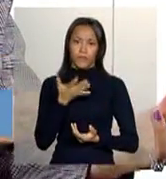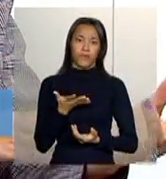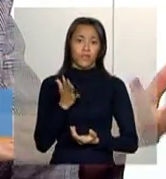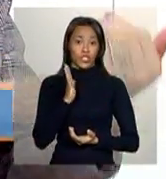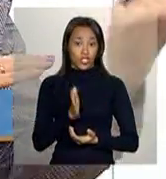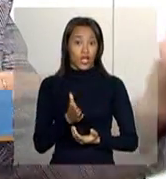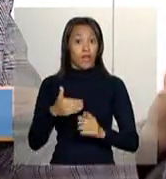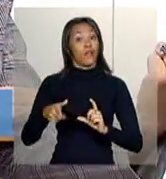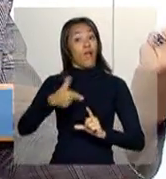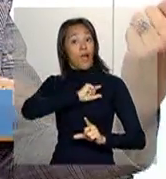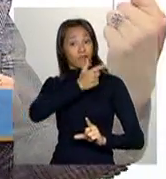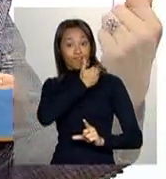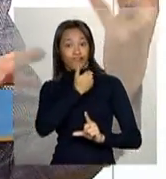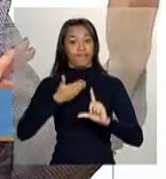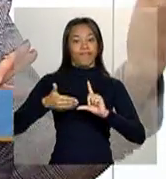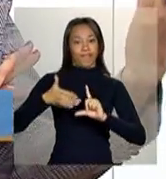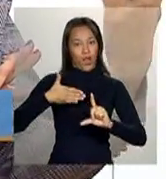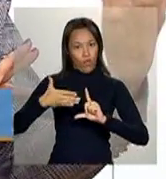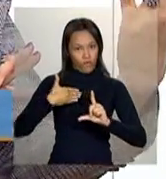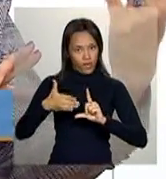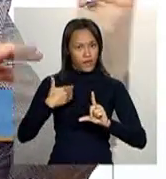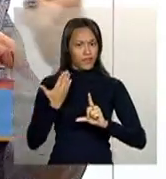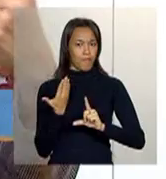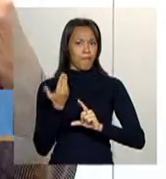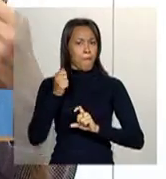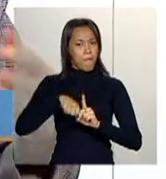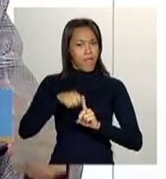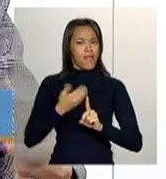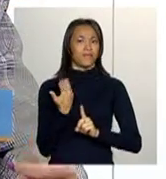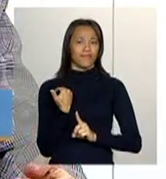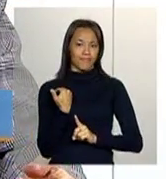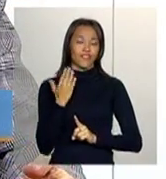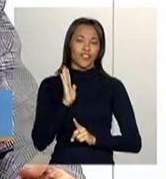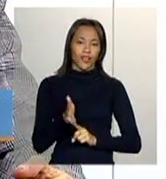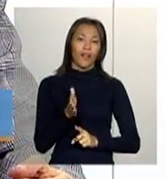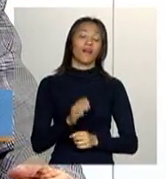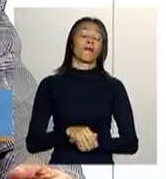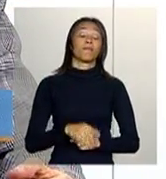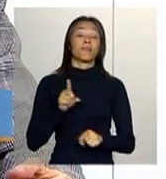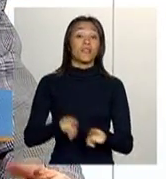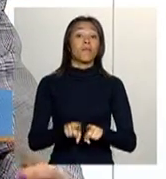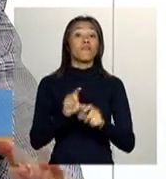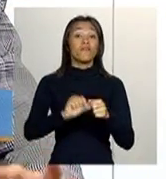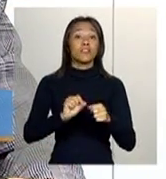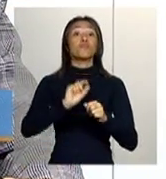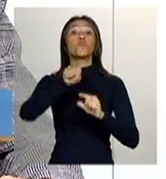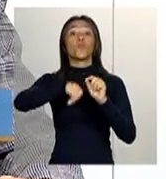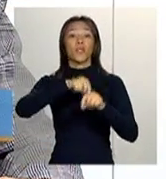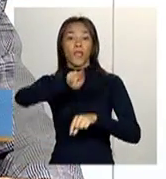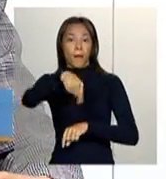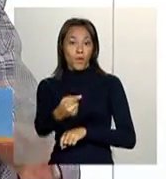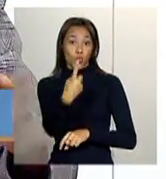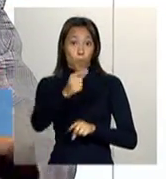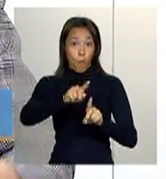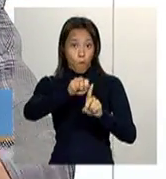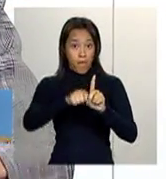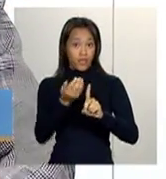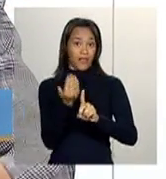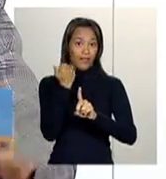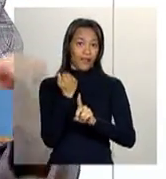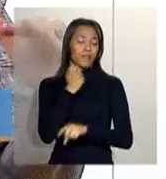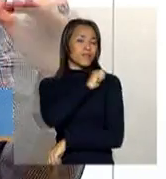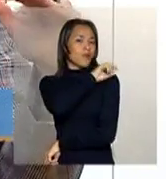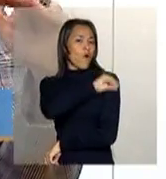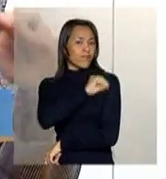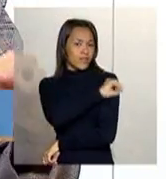fizemos uma teleconferência alguns meses atrás, no mês desse ano. Fizemos também uma oficina um mês atrás, reunindo